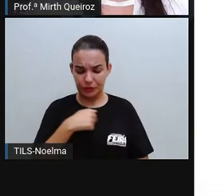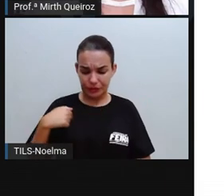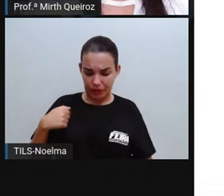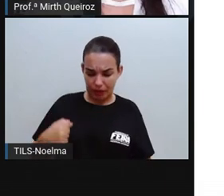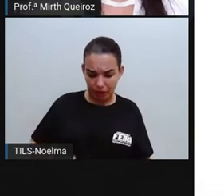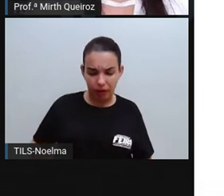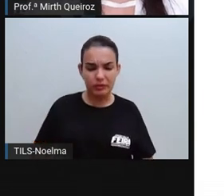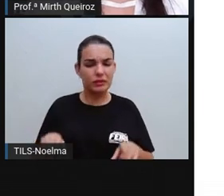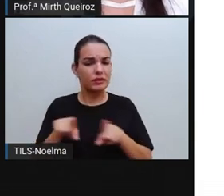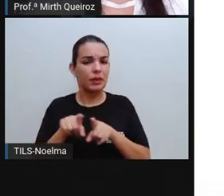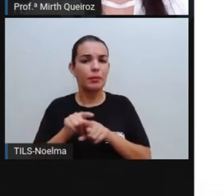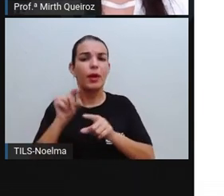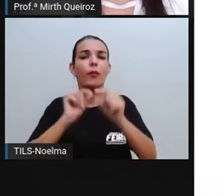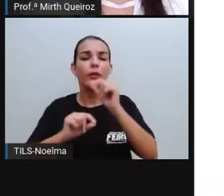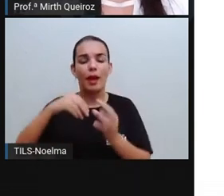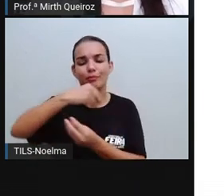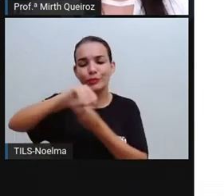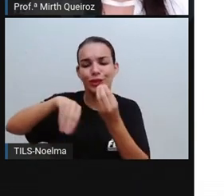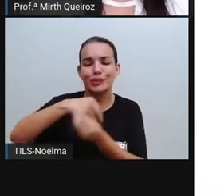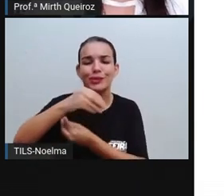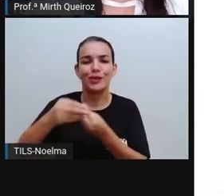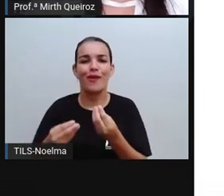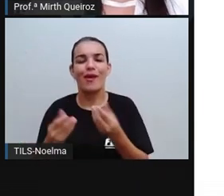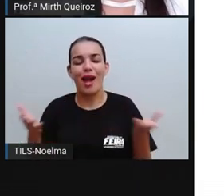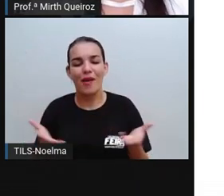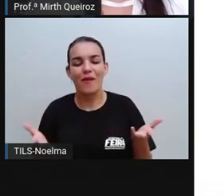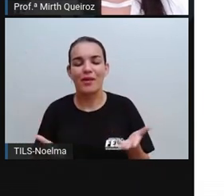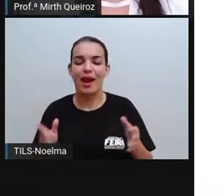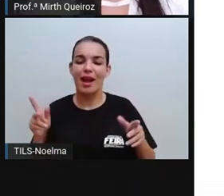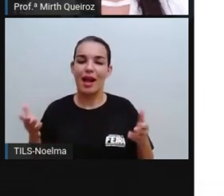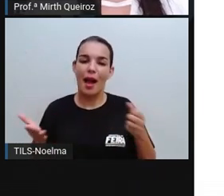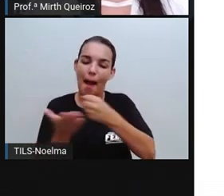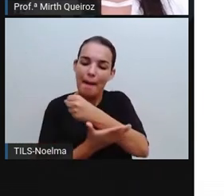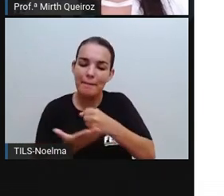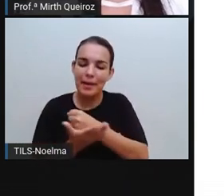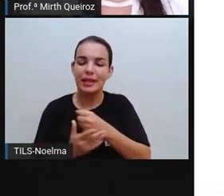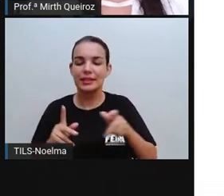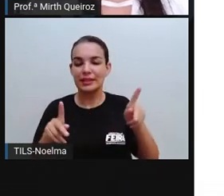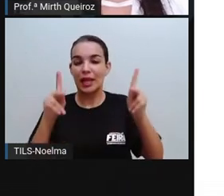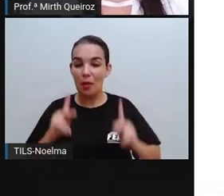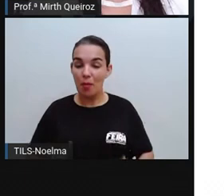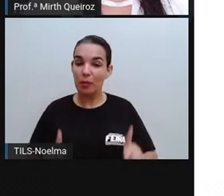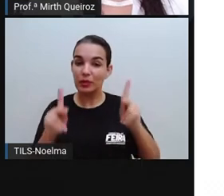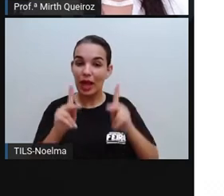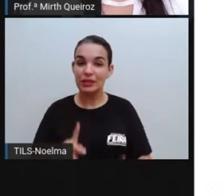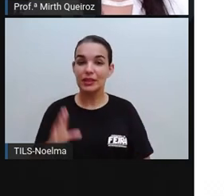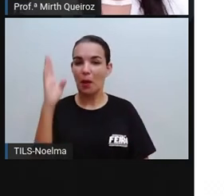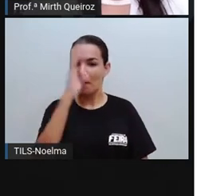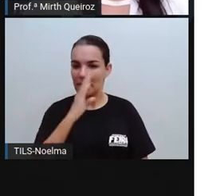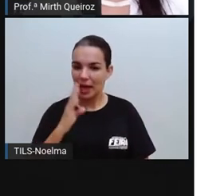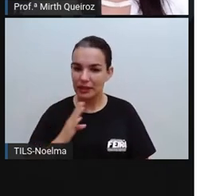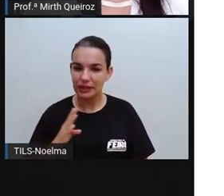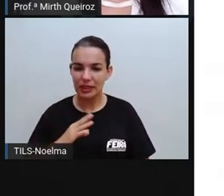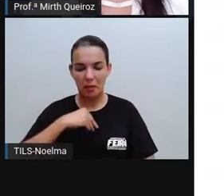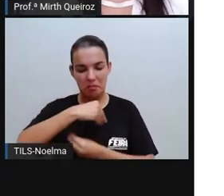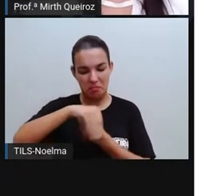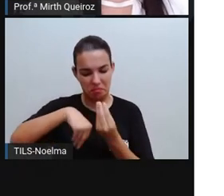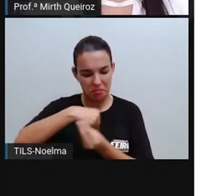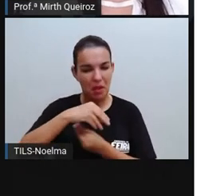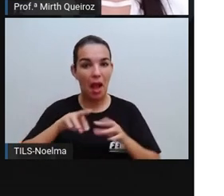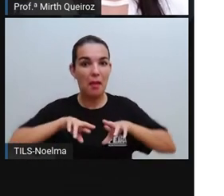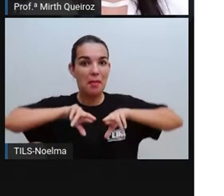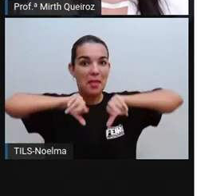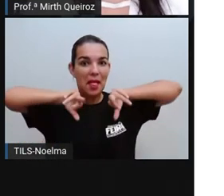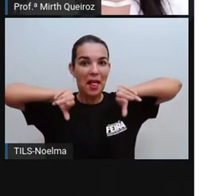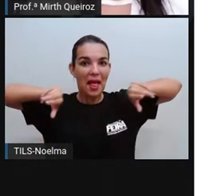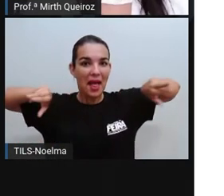povos se misturaram, formando aí a nossa população brasileira, uma população bastante diversa,